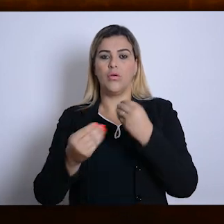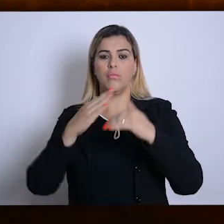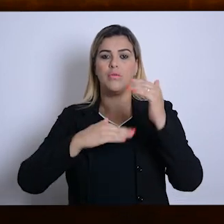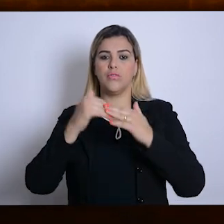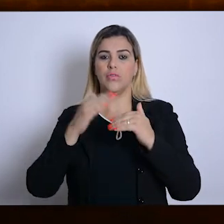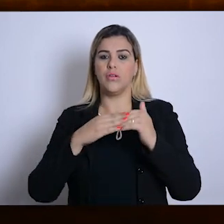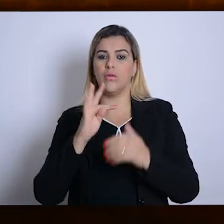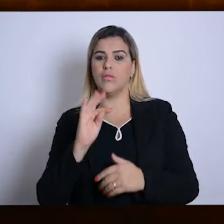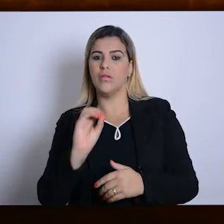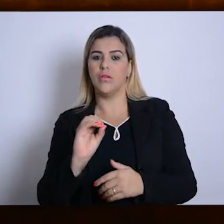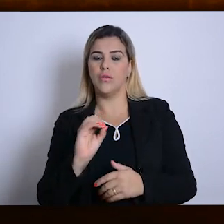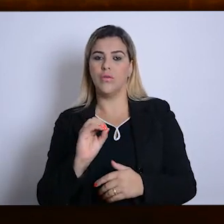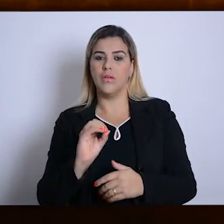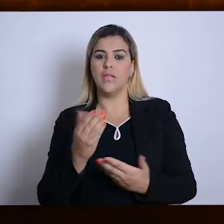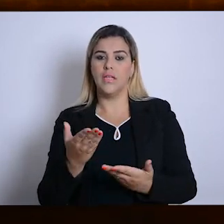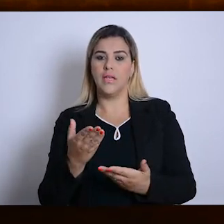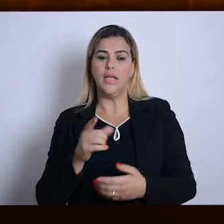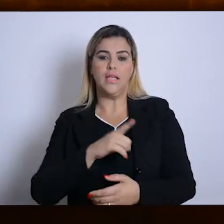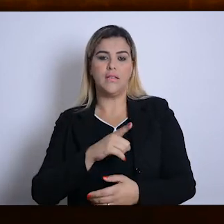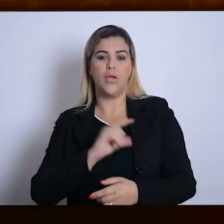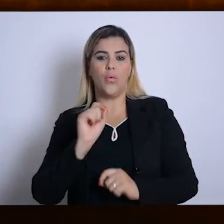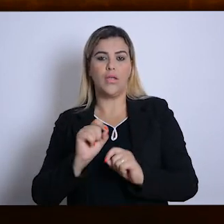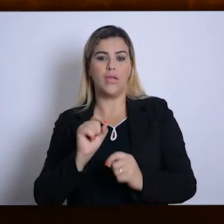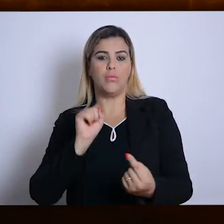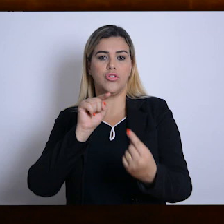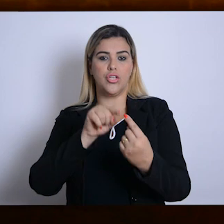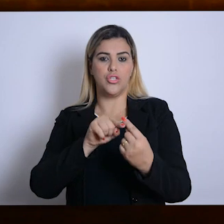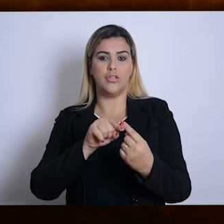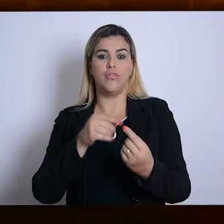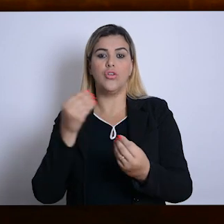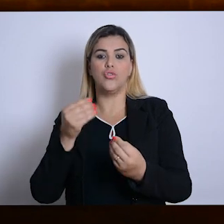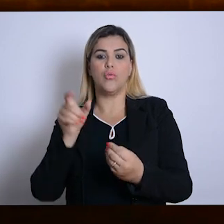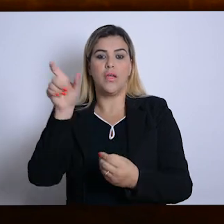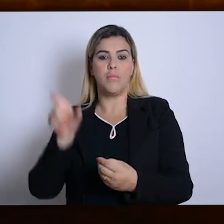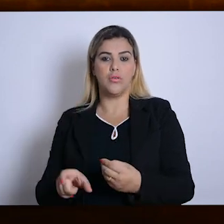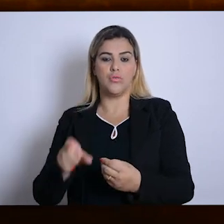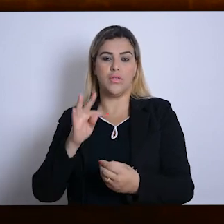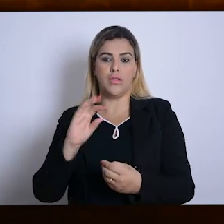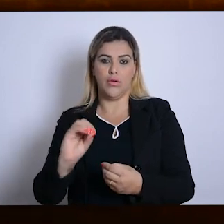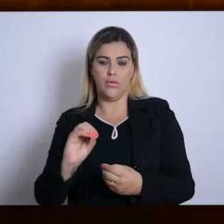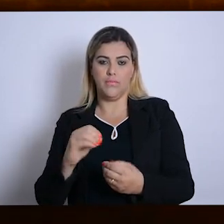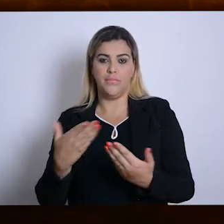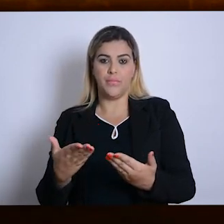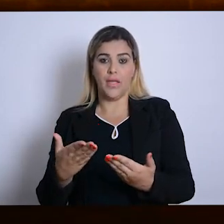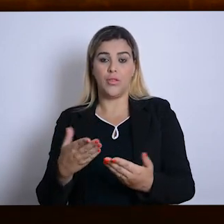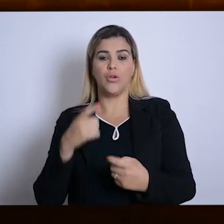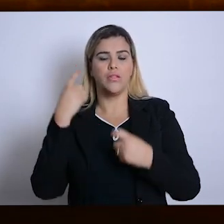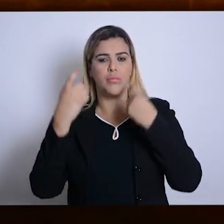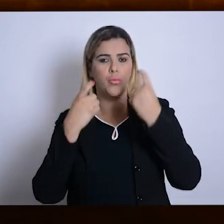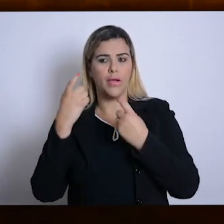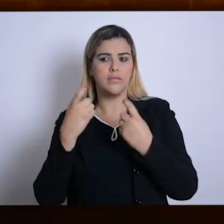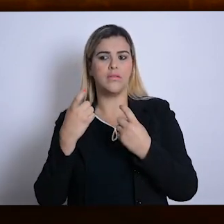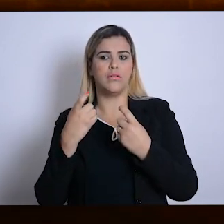pautada numa teoria que respalde essa atuação. Então, associação tem sempre essa preocupação de reunir os